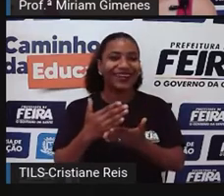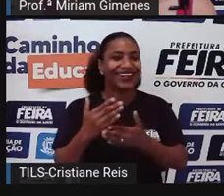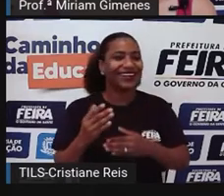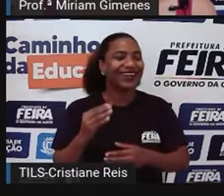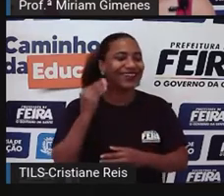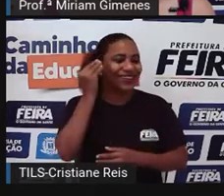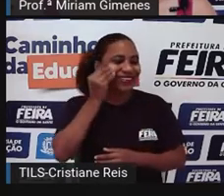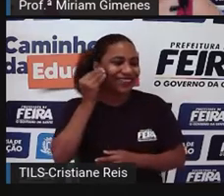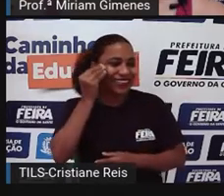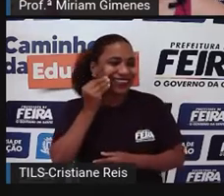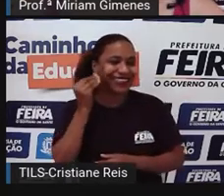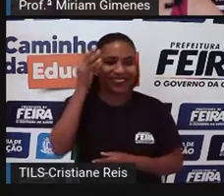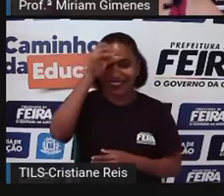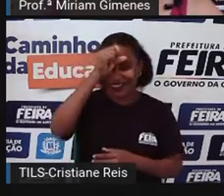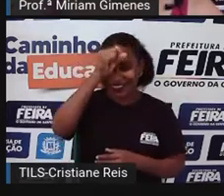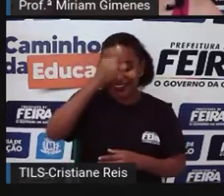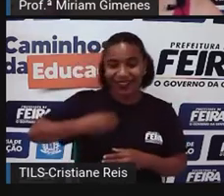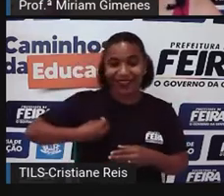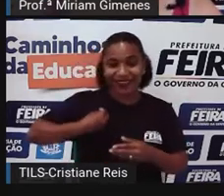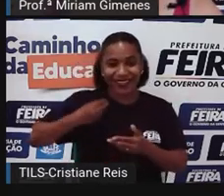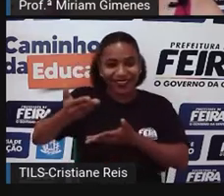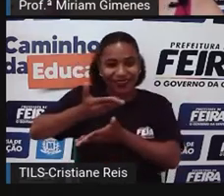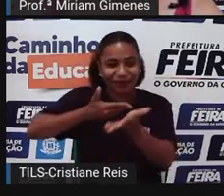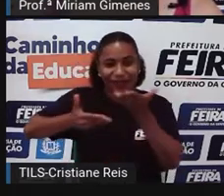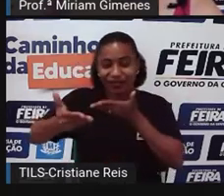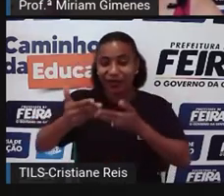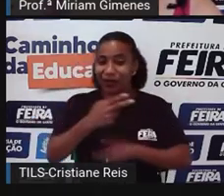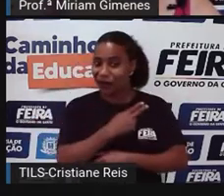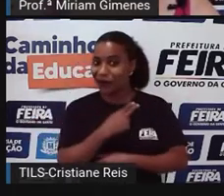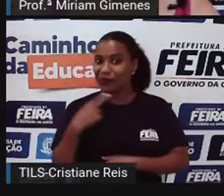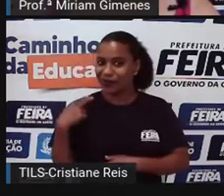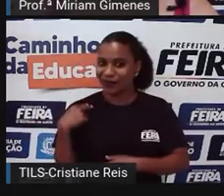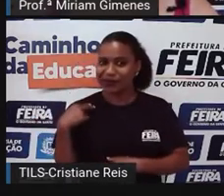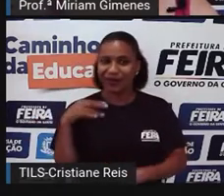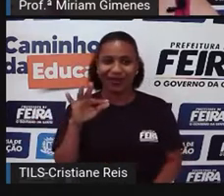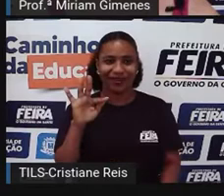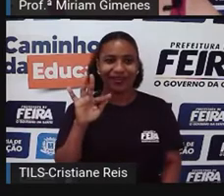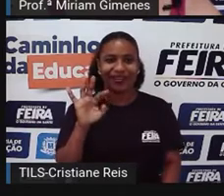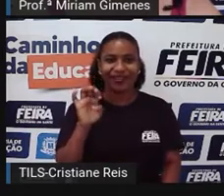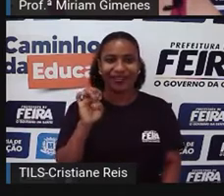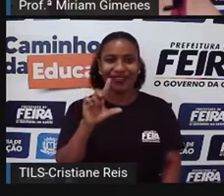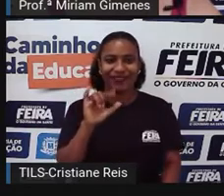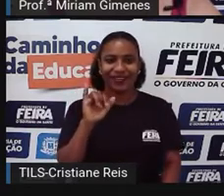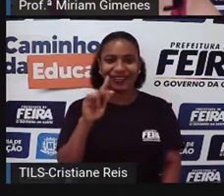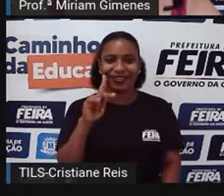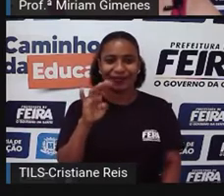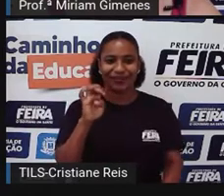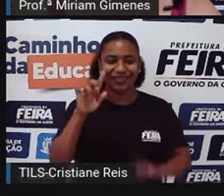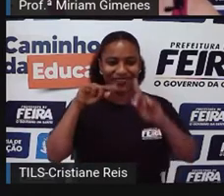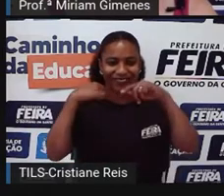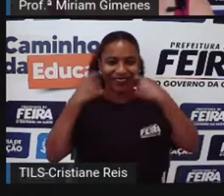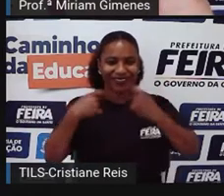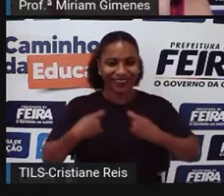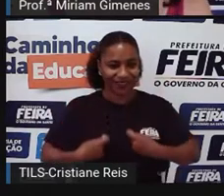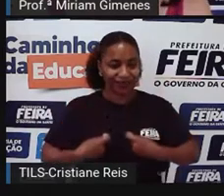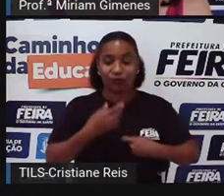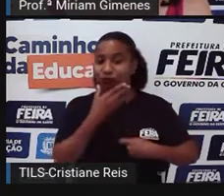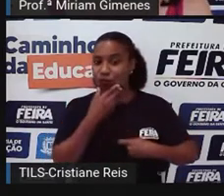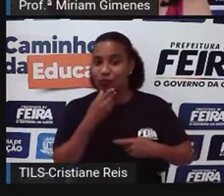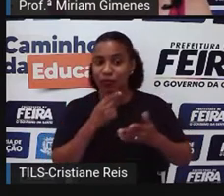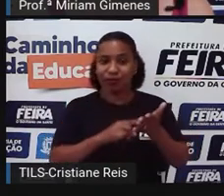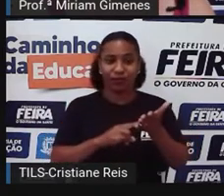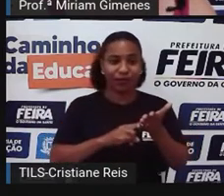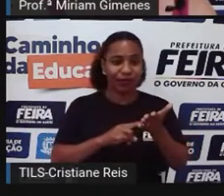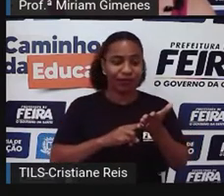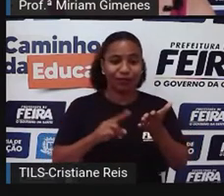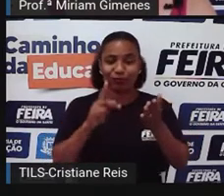Viveres. Meu nome é Felipe Passos e eu vou começar fazendo a minha audiodescrição, tá? Eu sou um homem branco